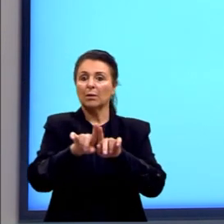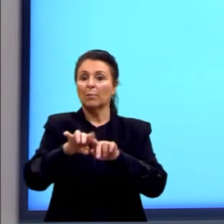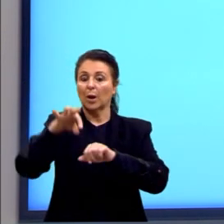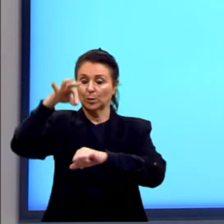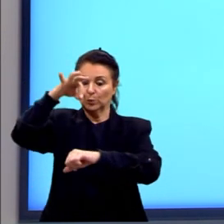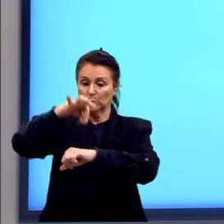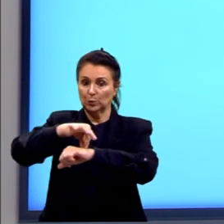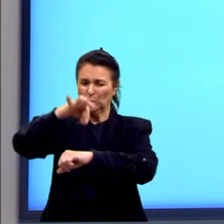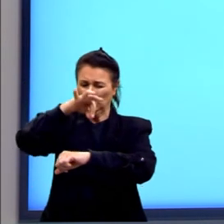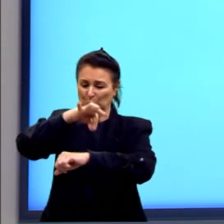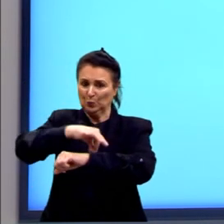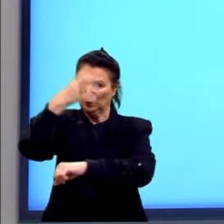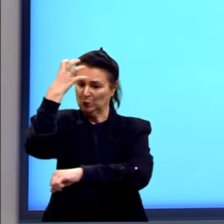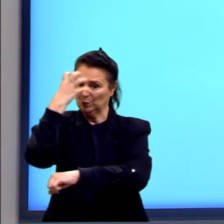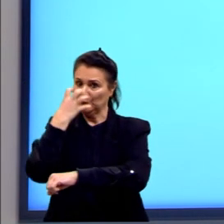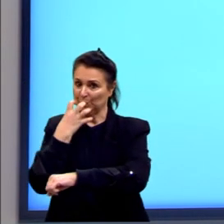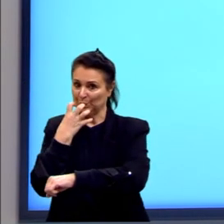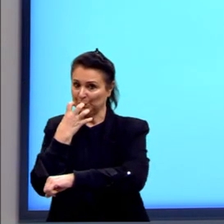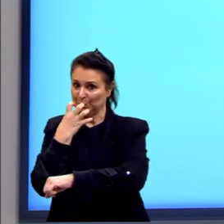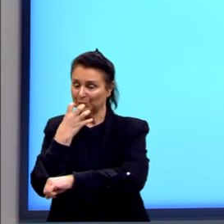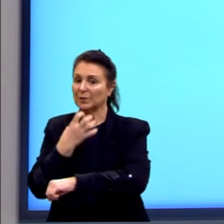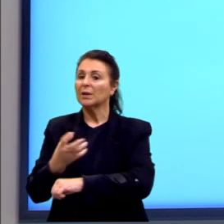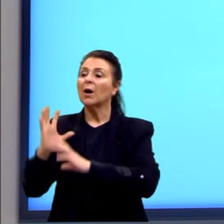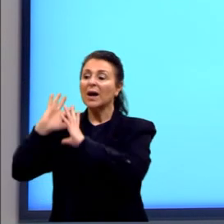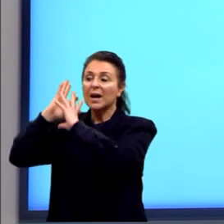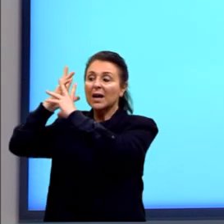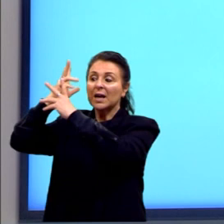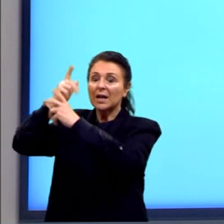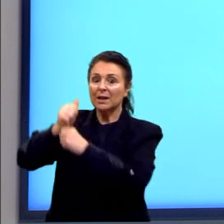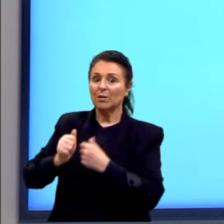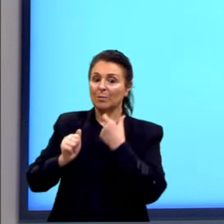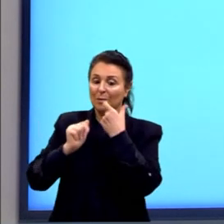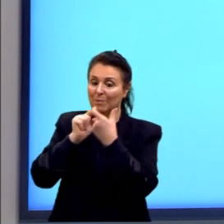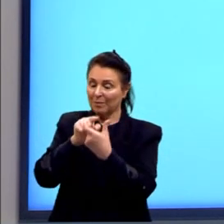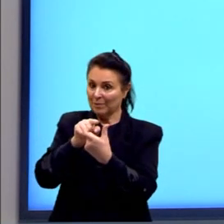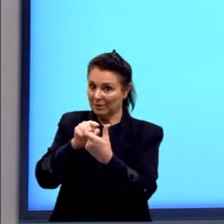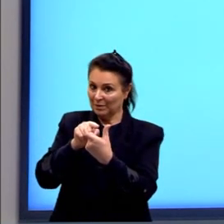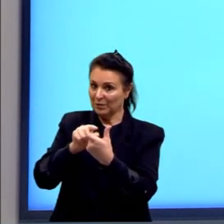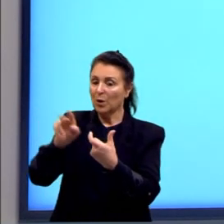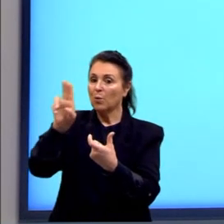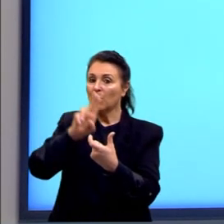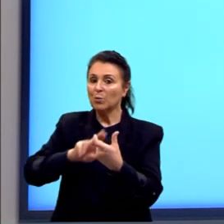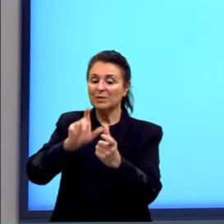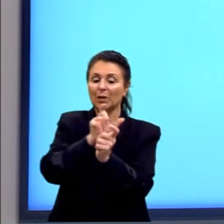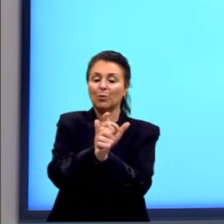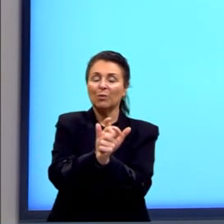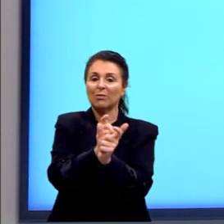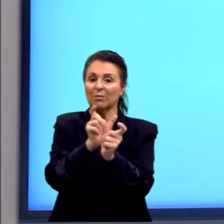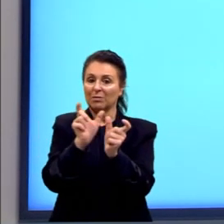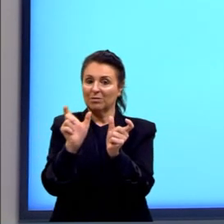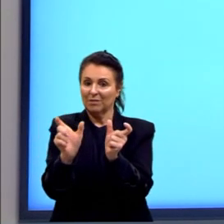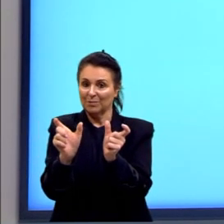vai ter aí essa retomada dessa palavra através de sinônimos